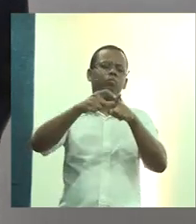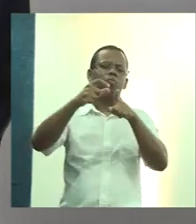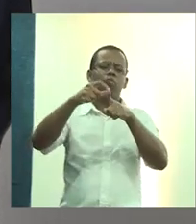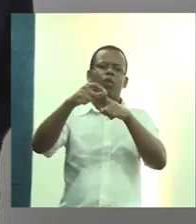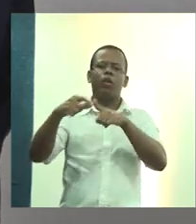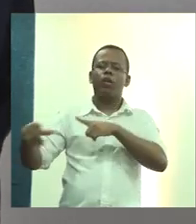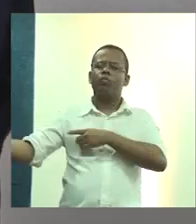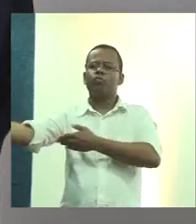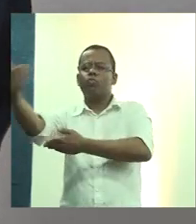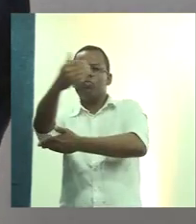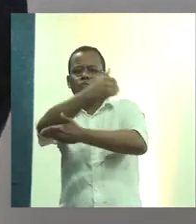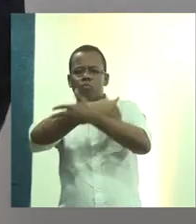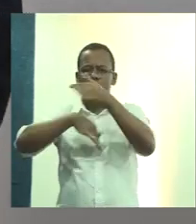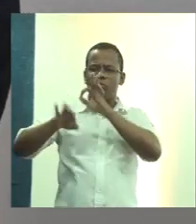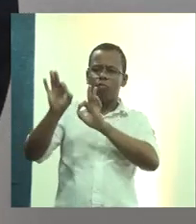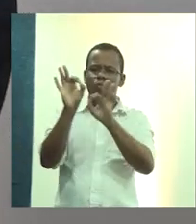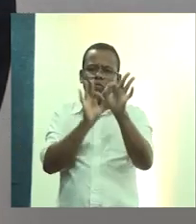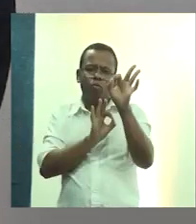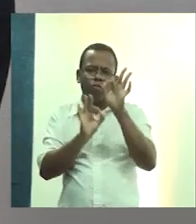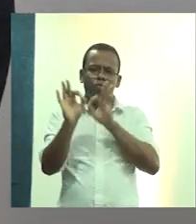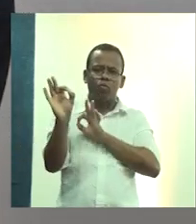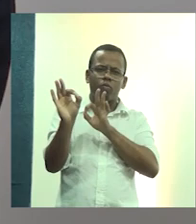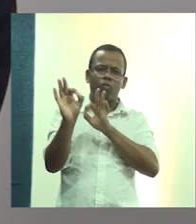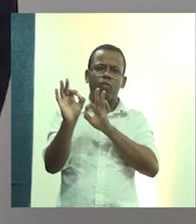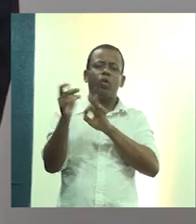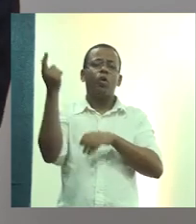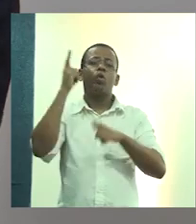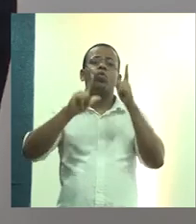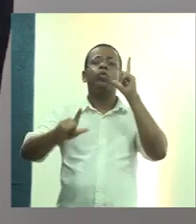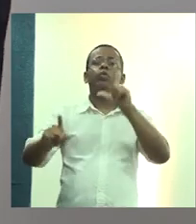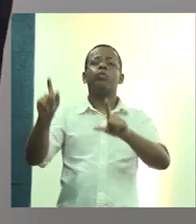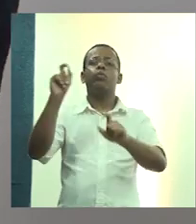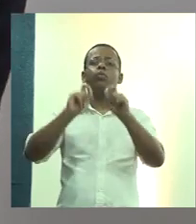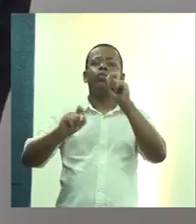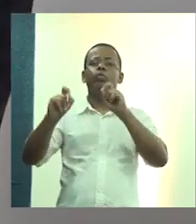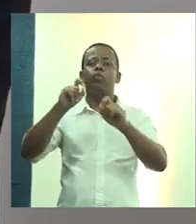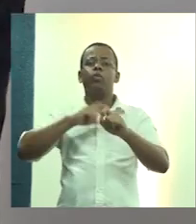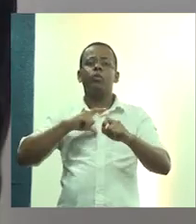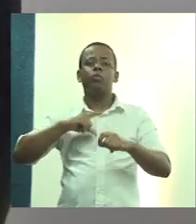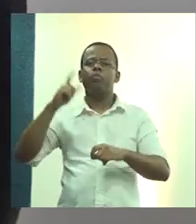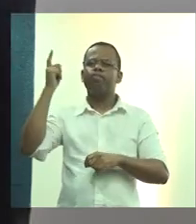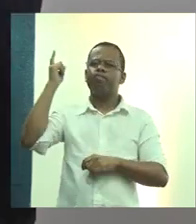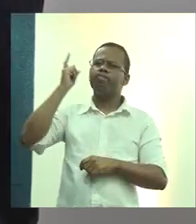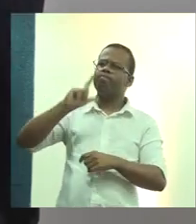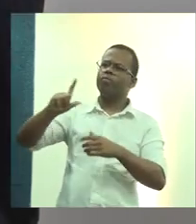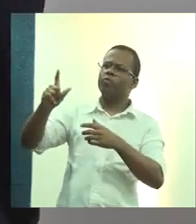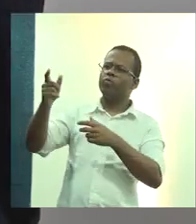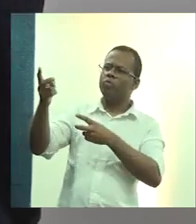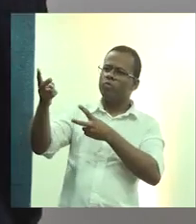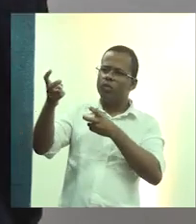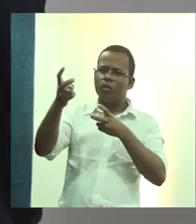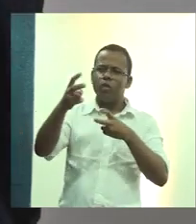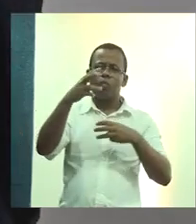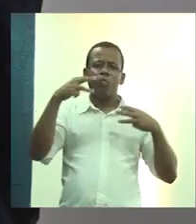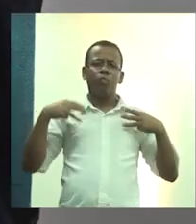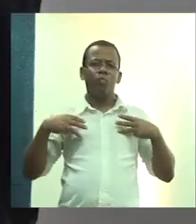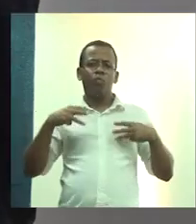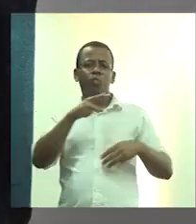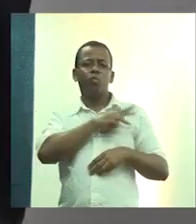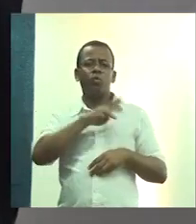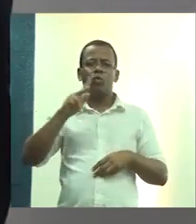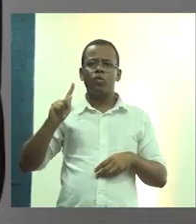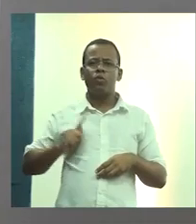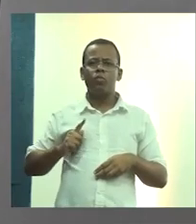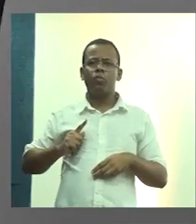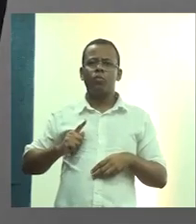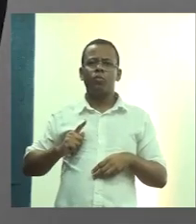arranjo institucional e conseguimos esse convencimento do Ministério Público, que é